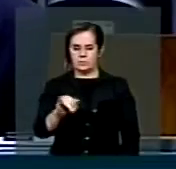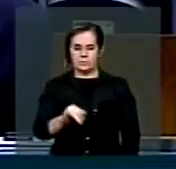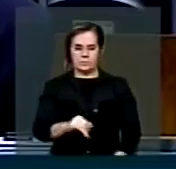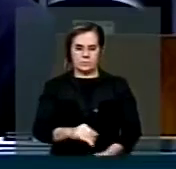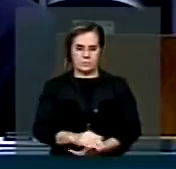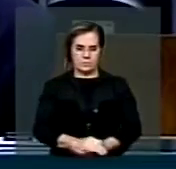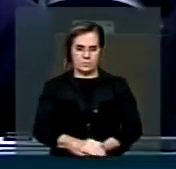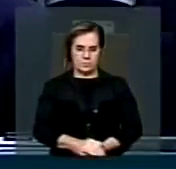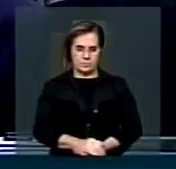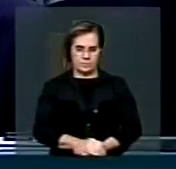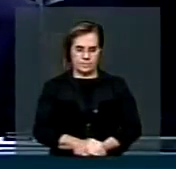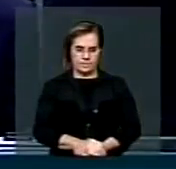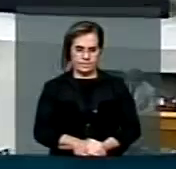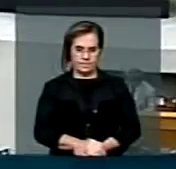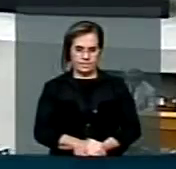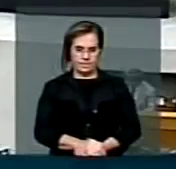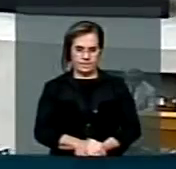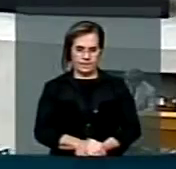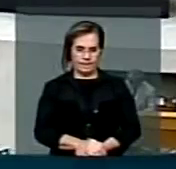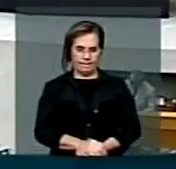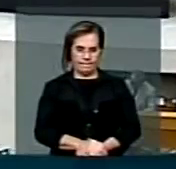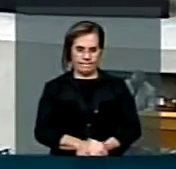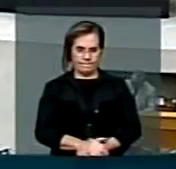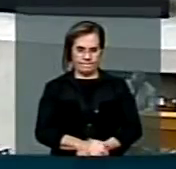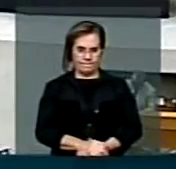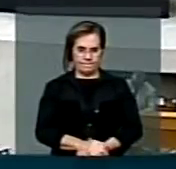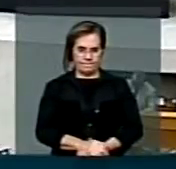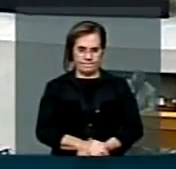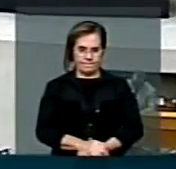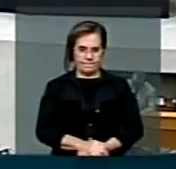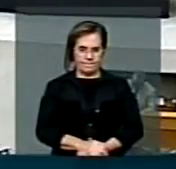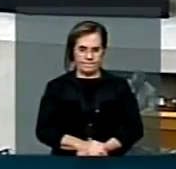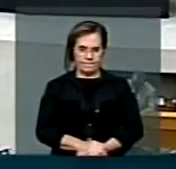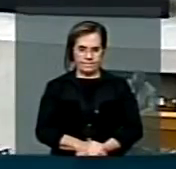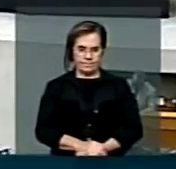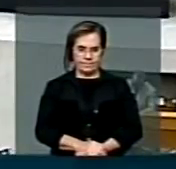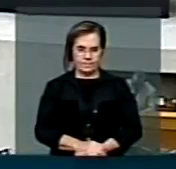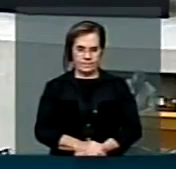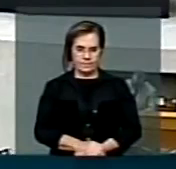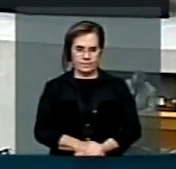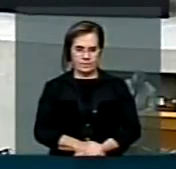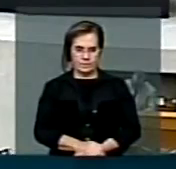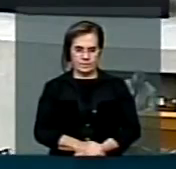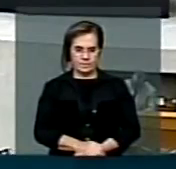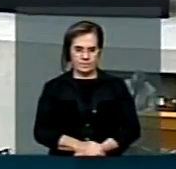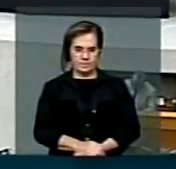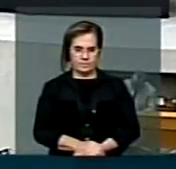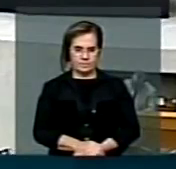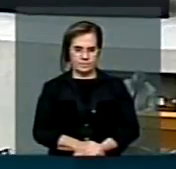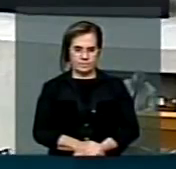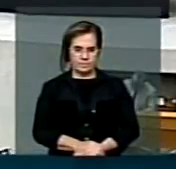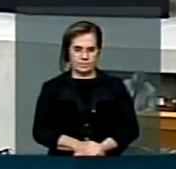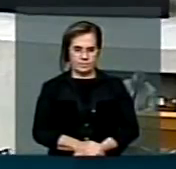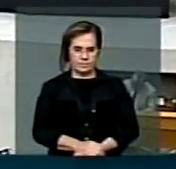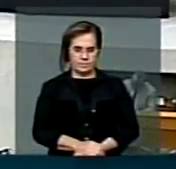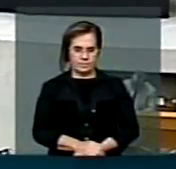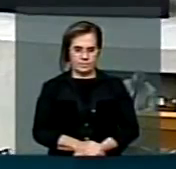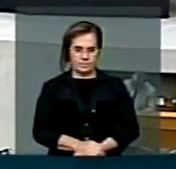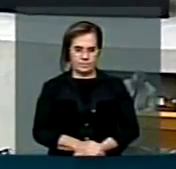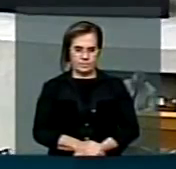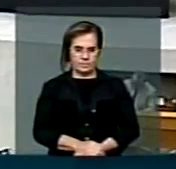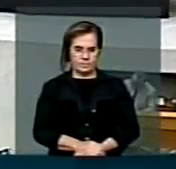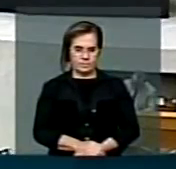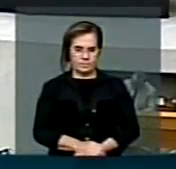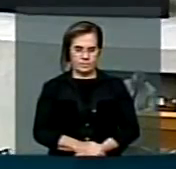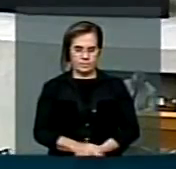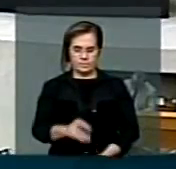Mas se V. Exª quiser dar um minuto aos três oradores que estão a usar a palavra.